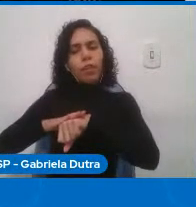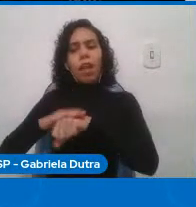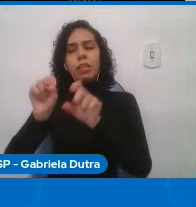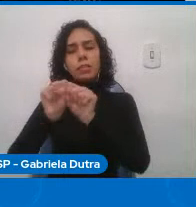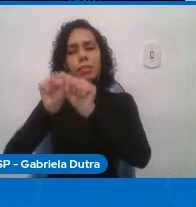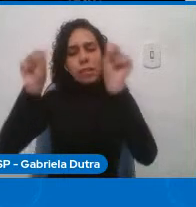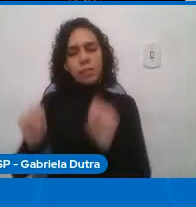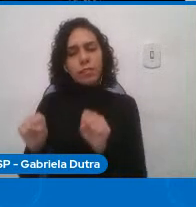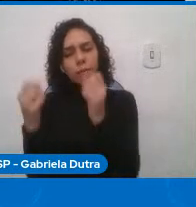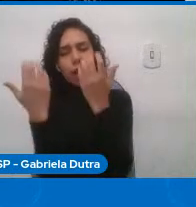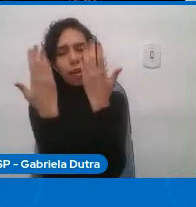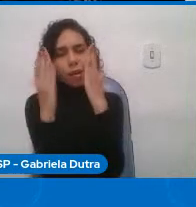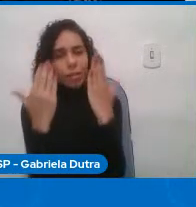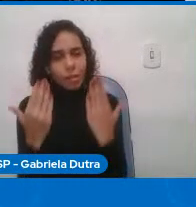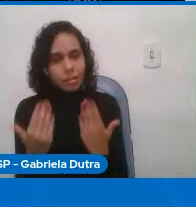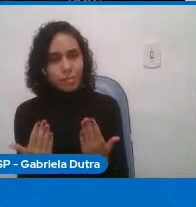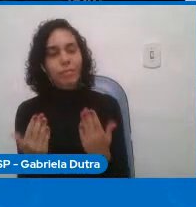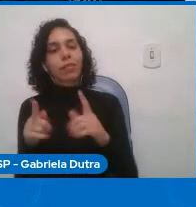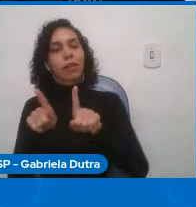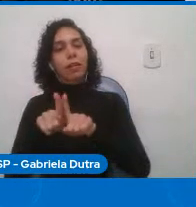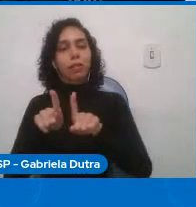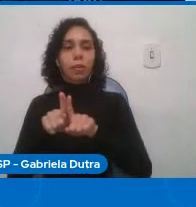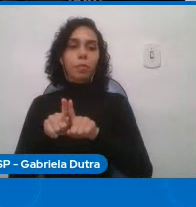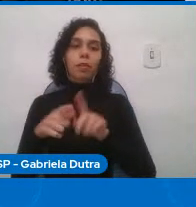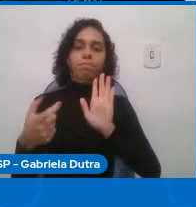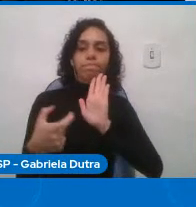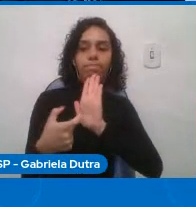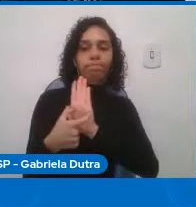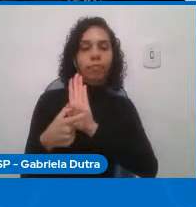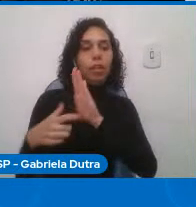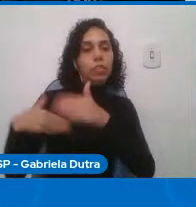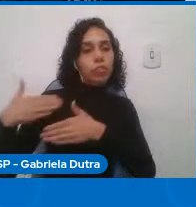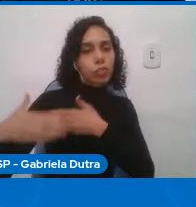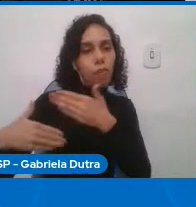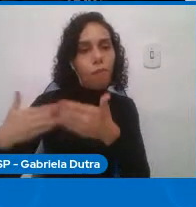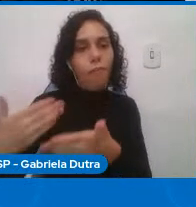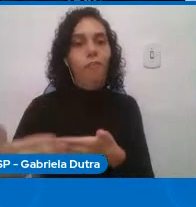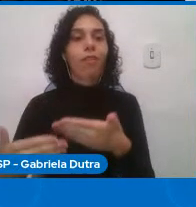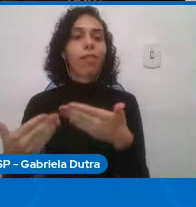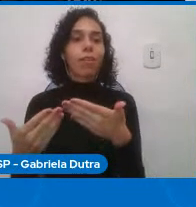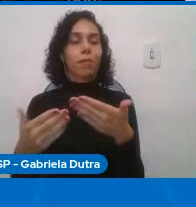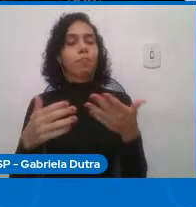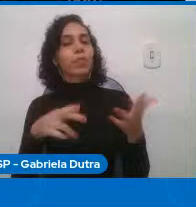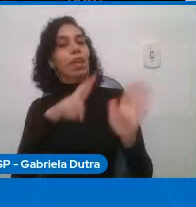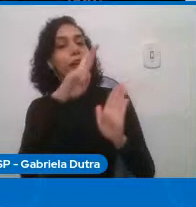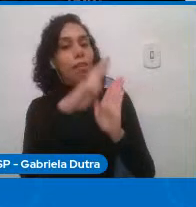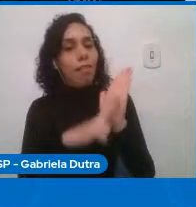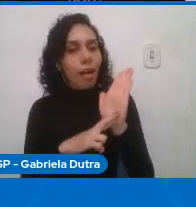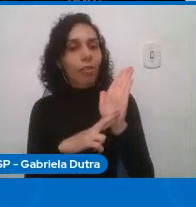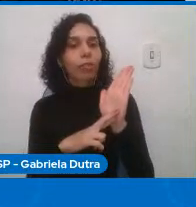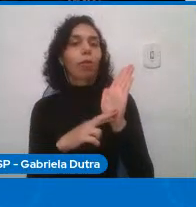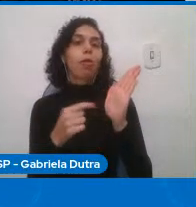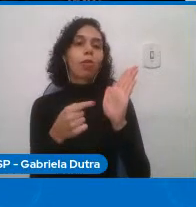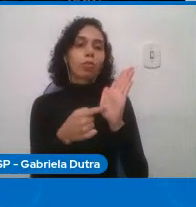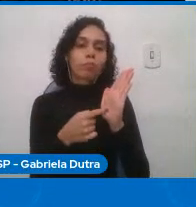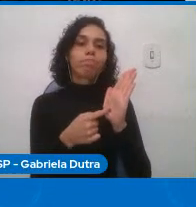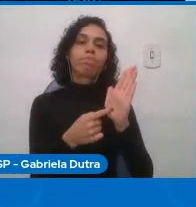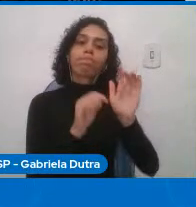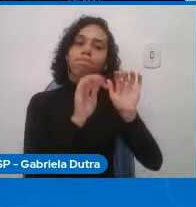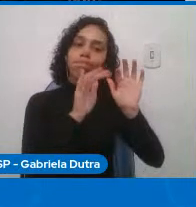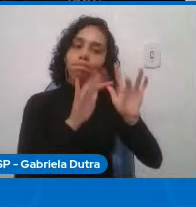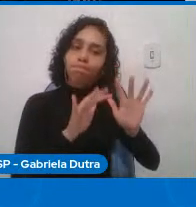programa produzir um relatório você apresentar um sistema computacional